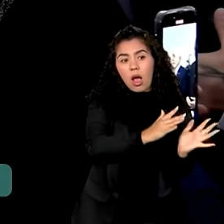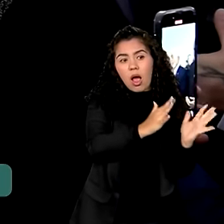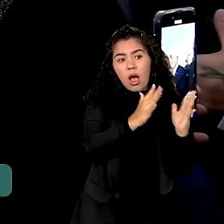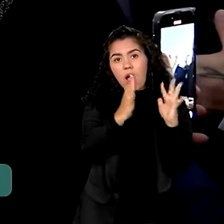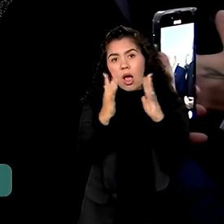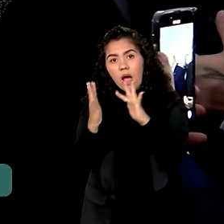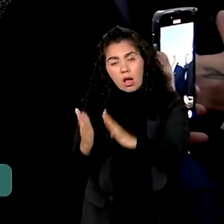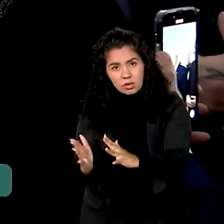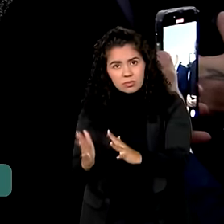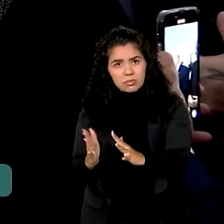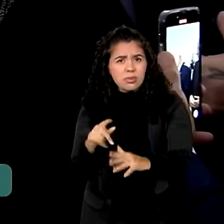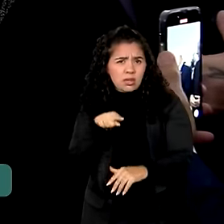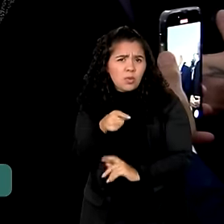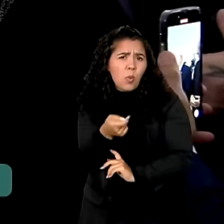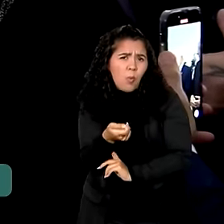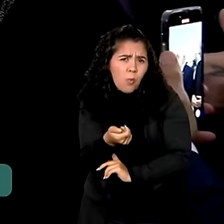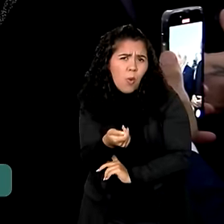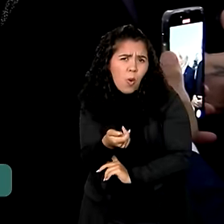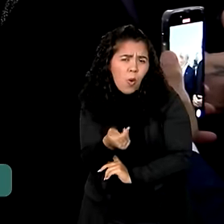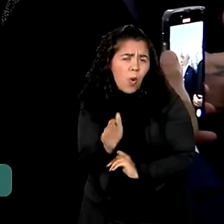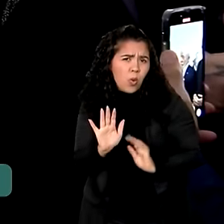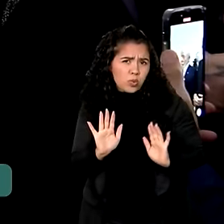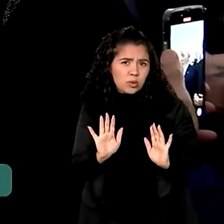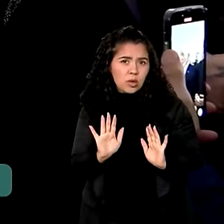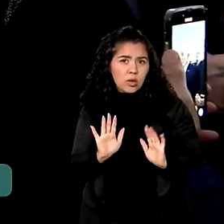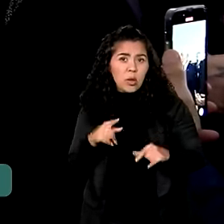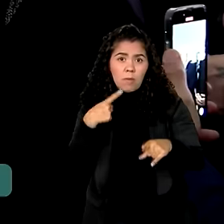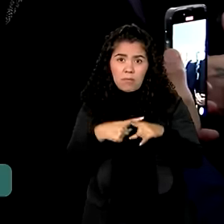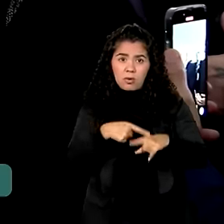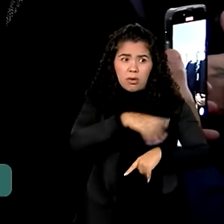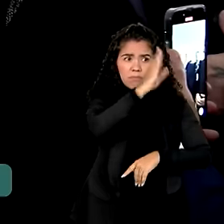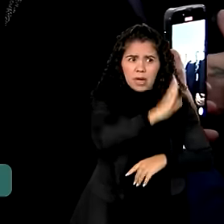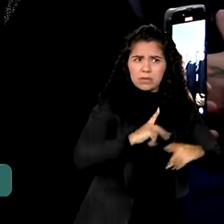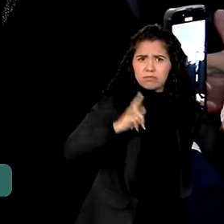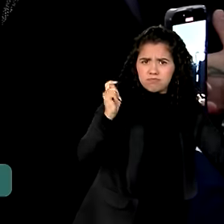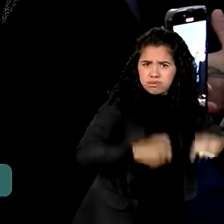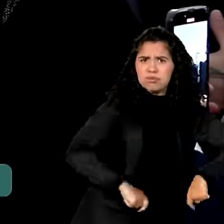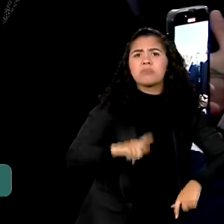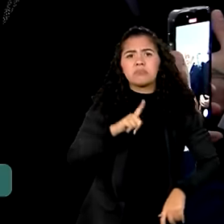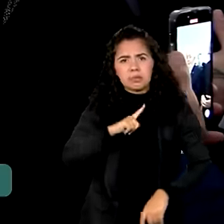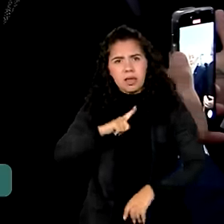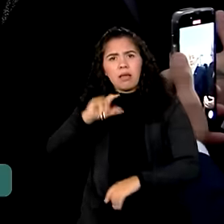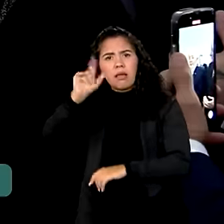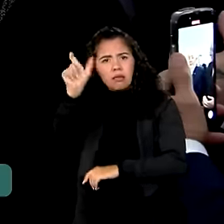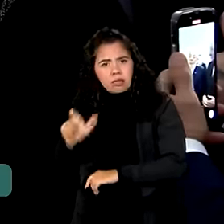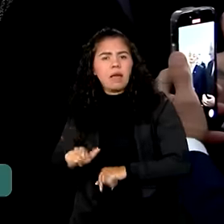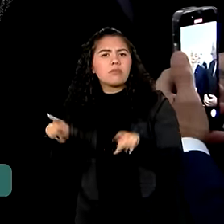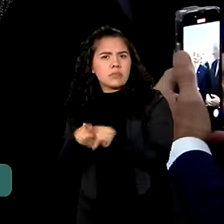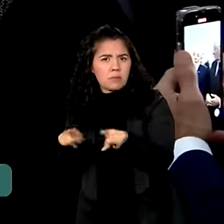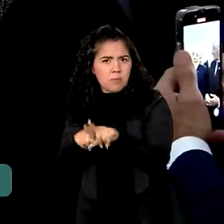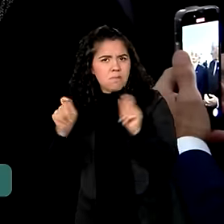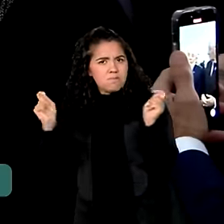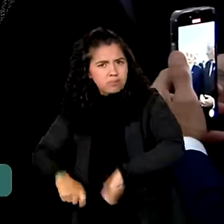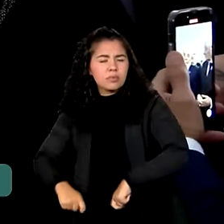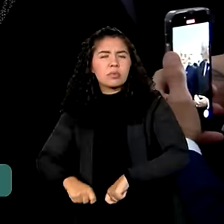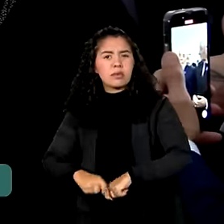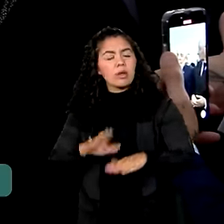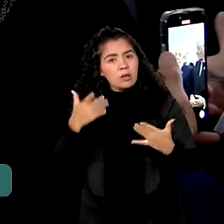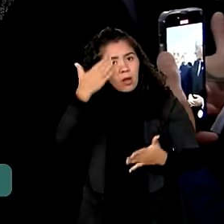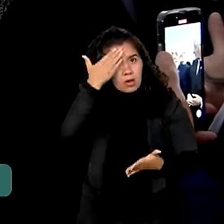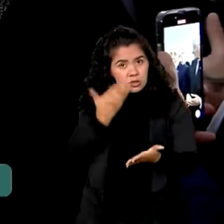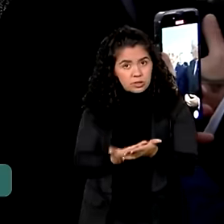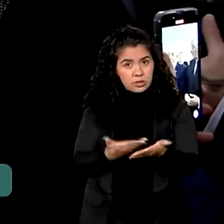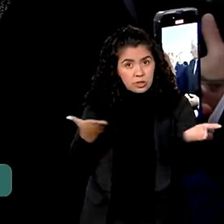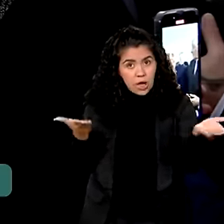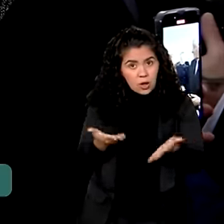10 milhards por Eu acho pouco pela grandeza do Brasil e pela grandeza da Itália. Então eu espero que essa vinda do